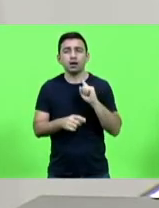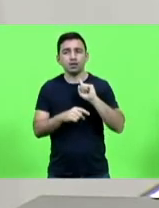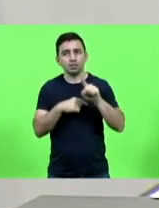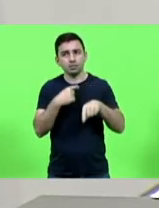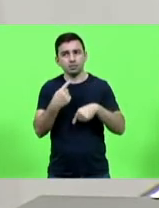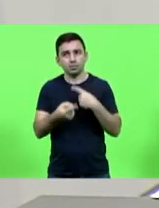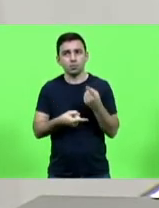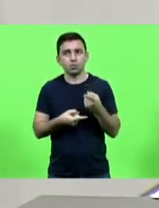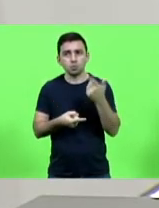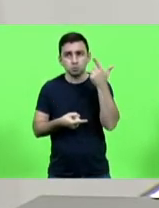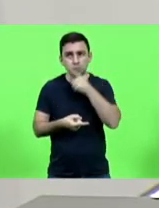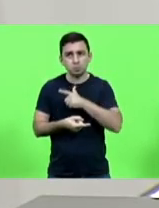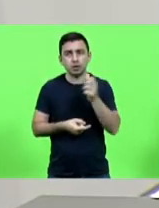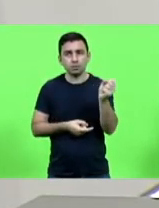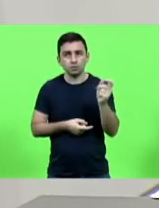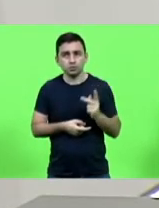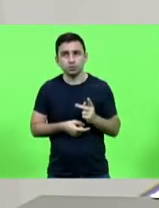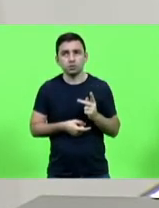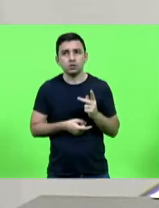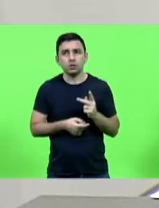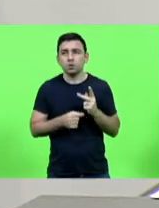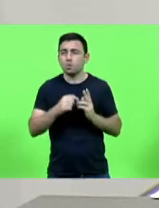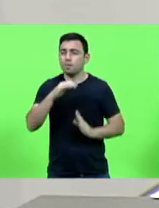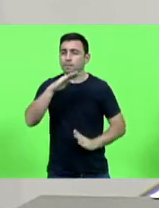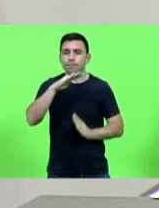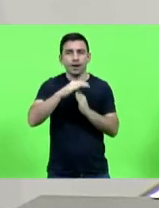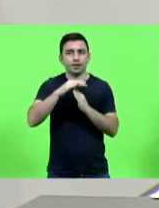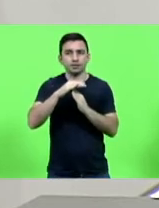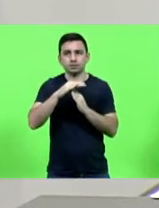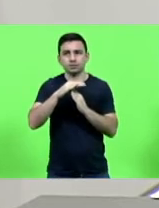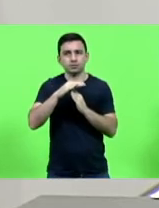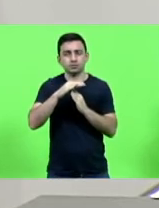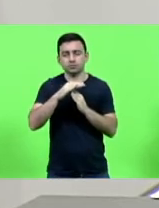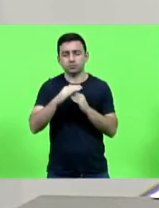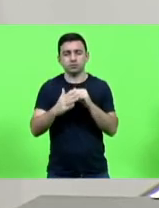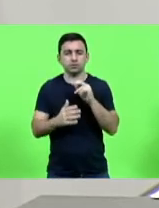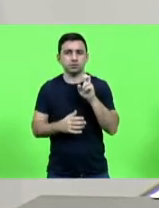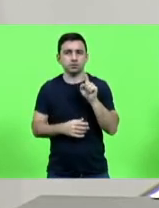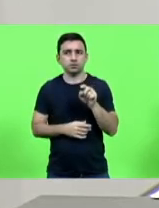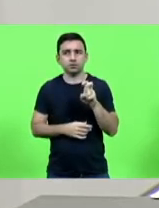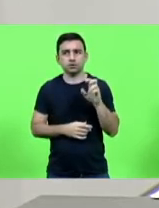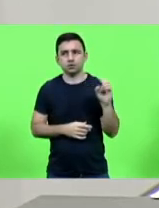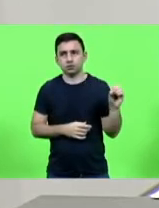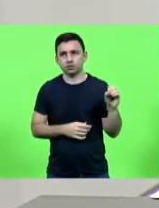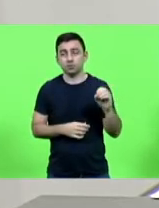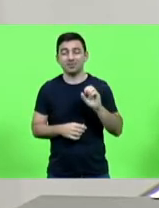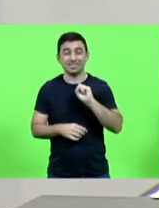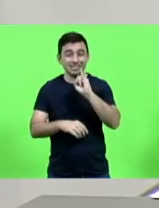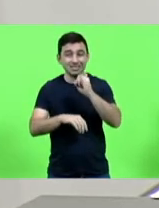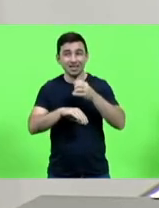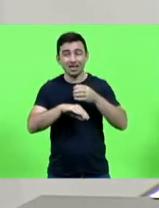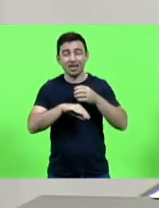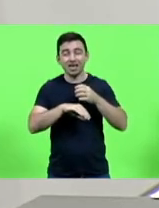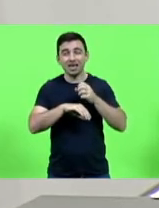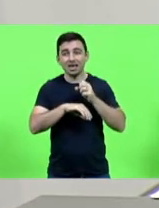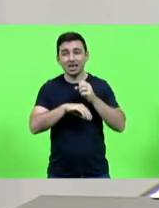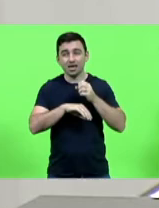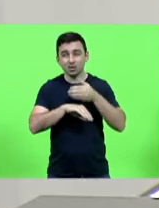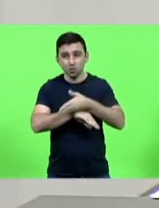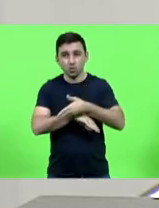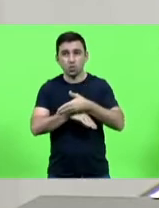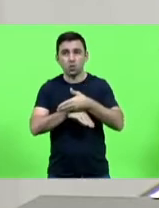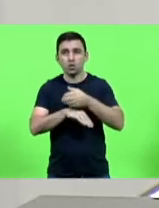aposentadoria no máximo sobre esse valor agora quem entrou antes de outubro